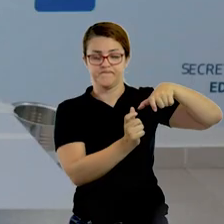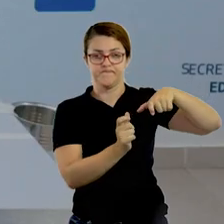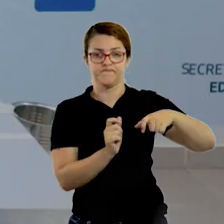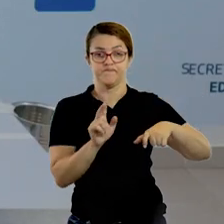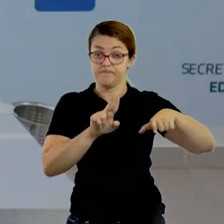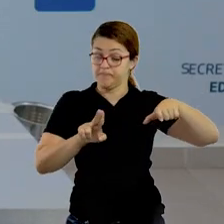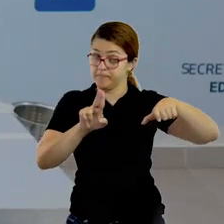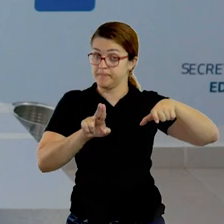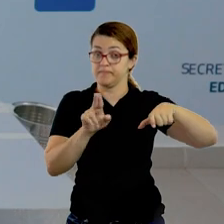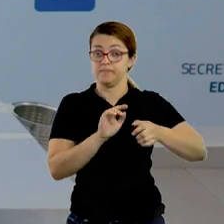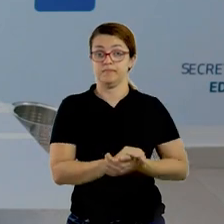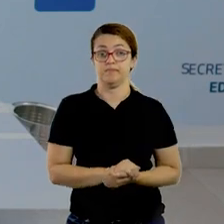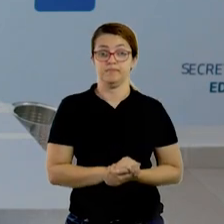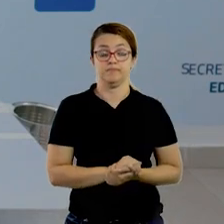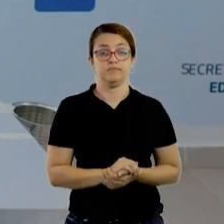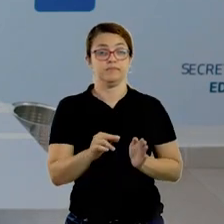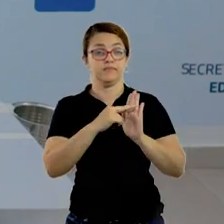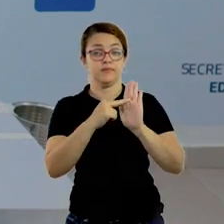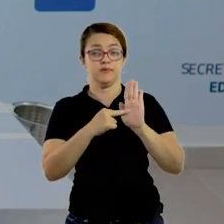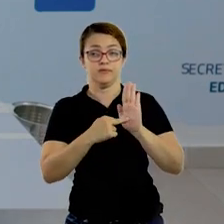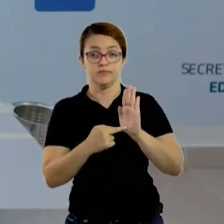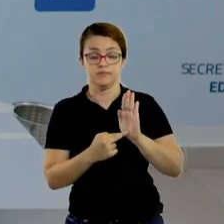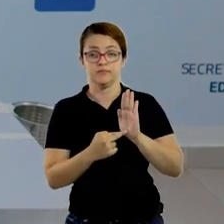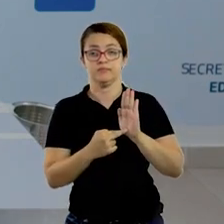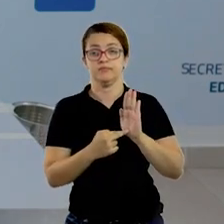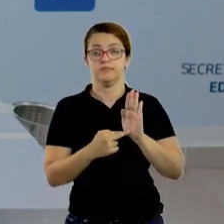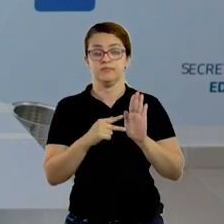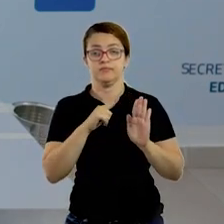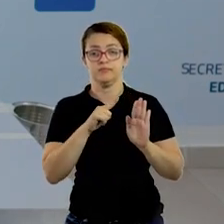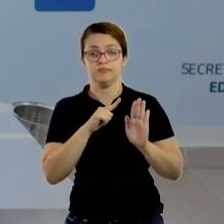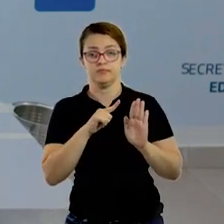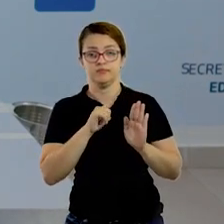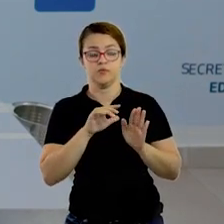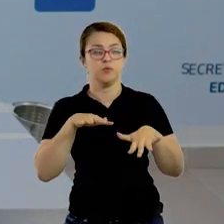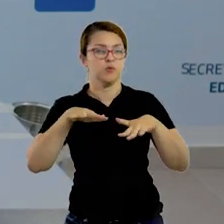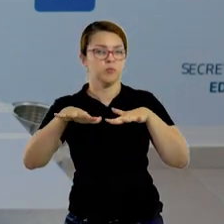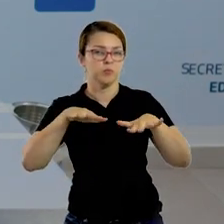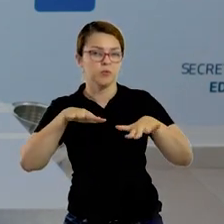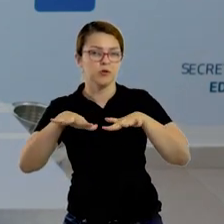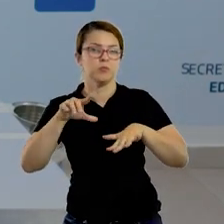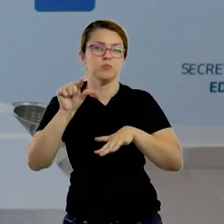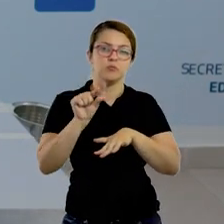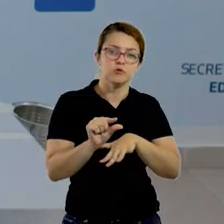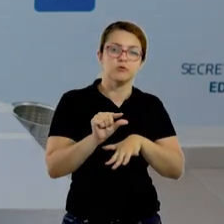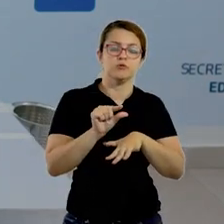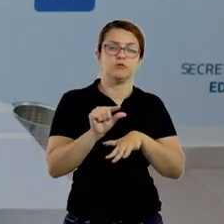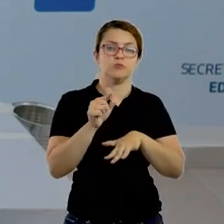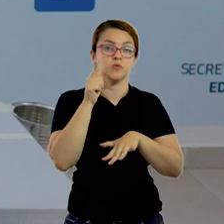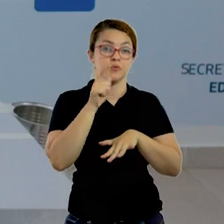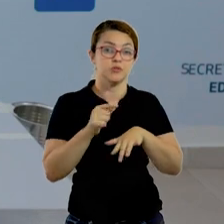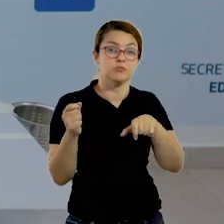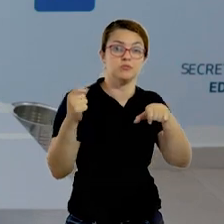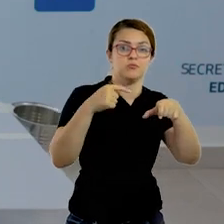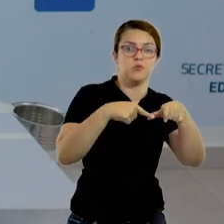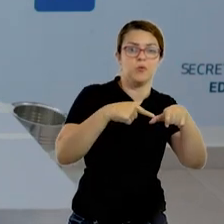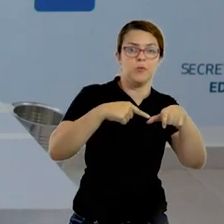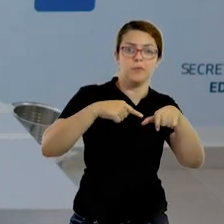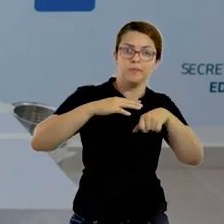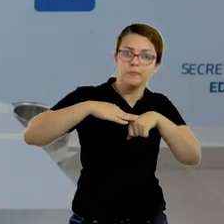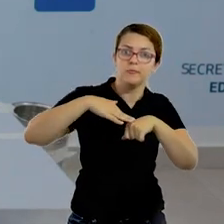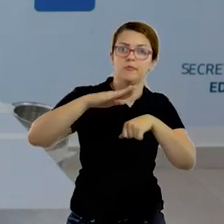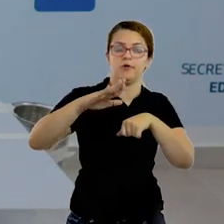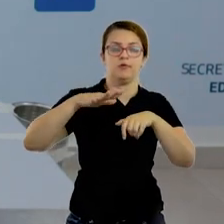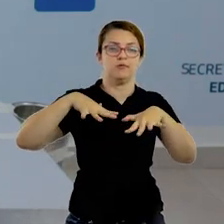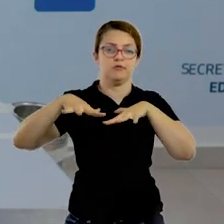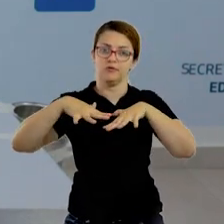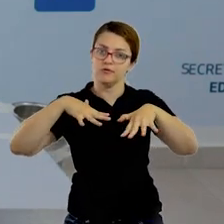o gol. Tudo bem? Então, além dessas eras que eu citei, que ele tem que fazer o mínimo de passes antes de fazer o gol, ou o máximo